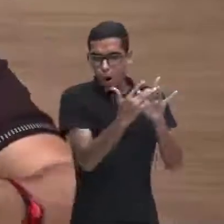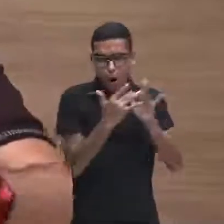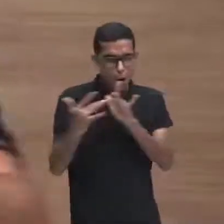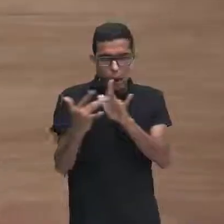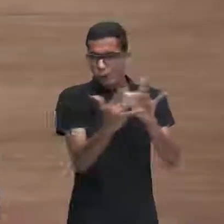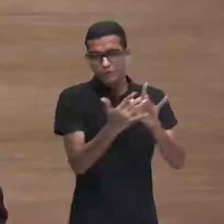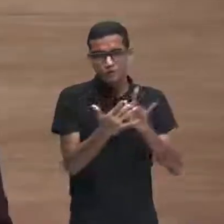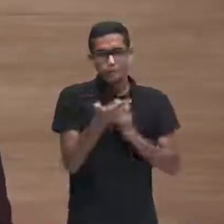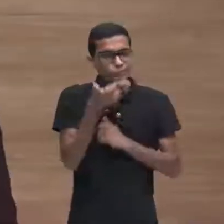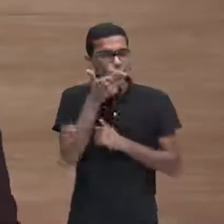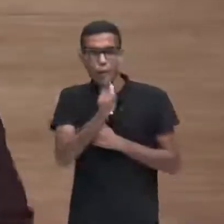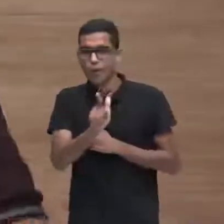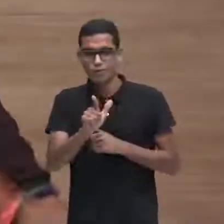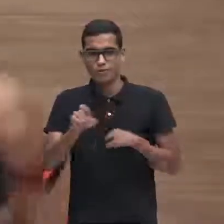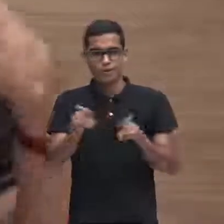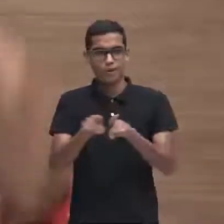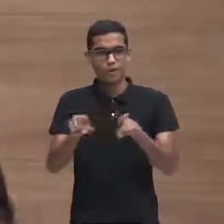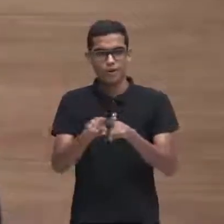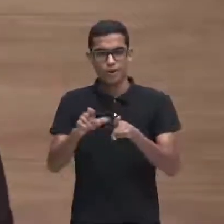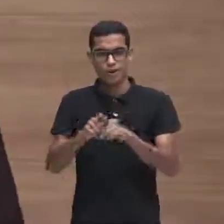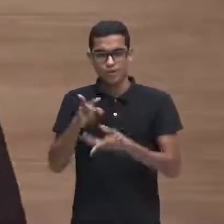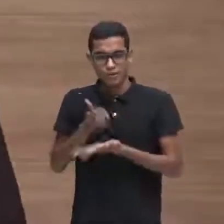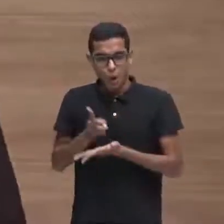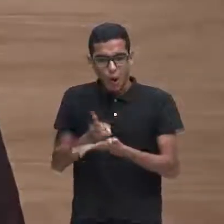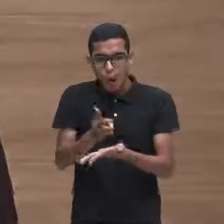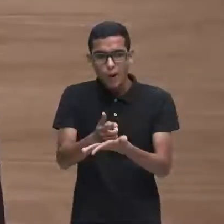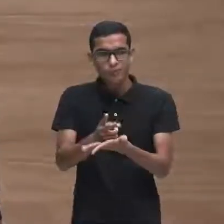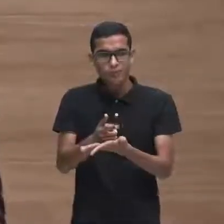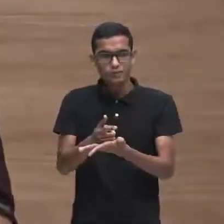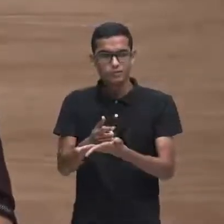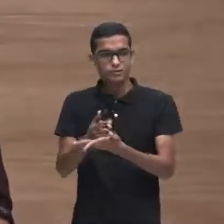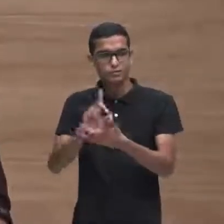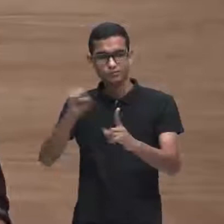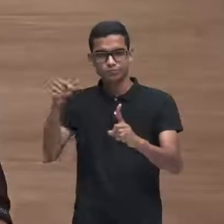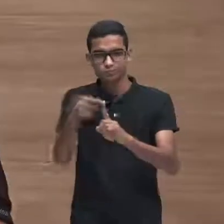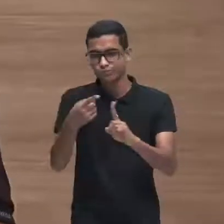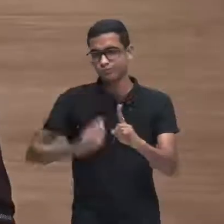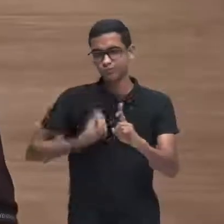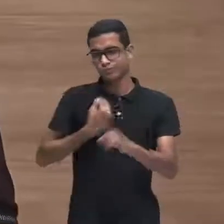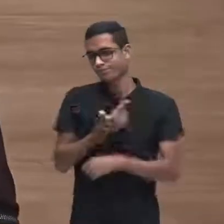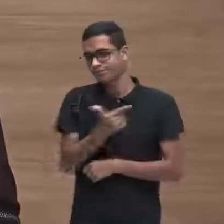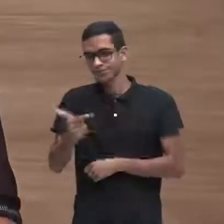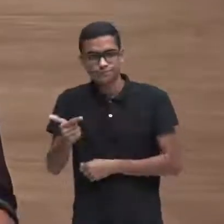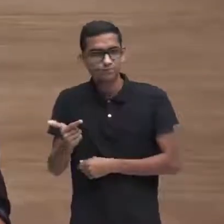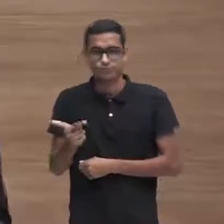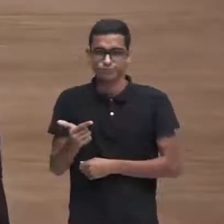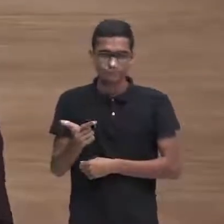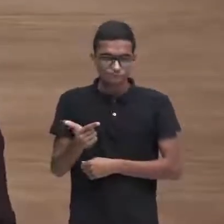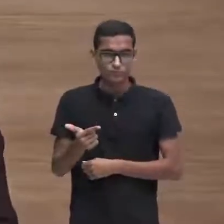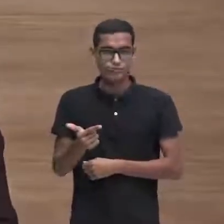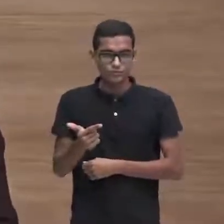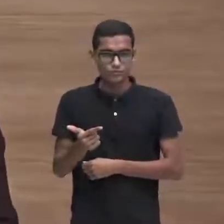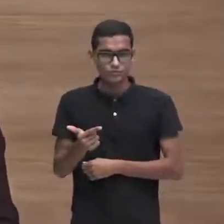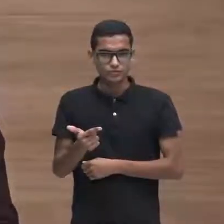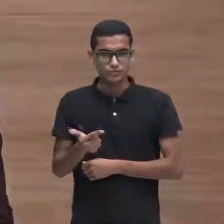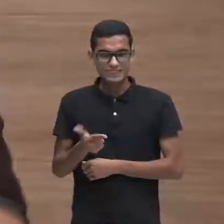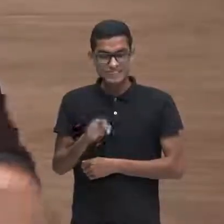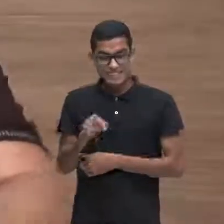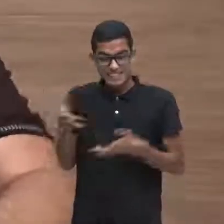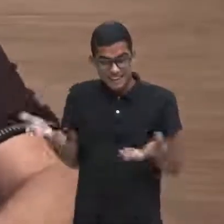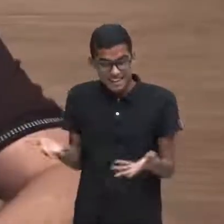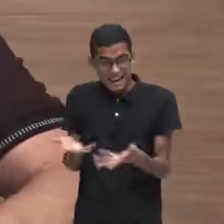mais seguir adiante, elas não conseguem mais estudar, e uma das coisas que isso provoca,